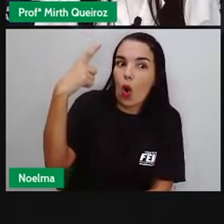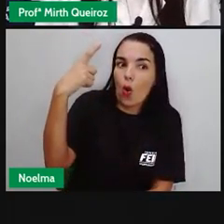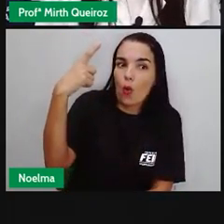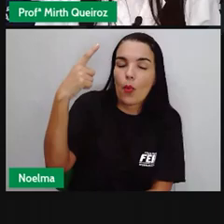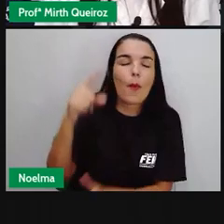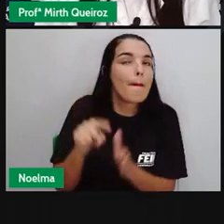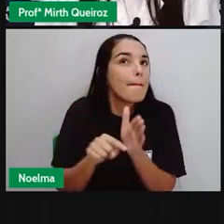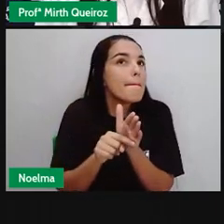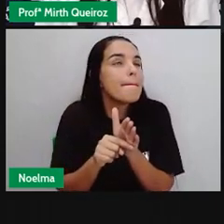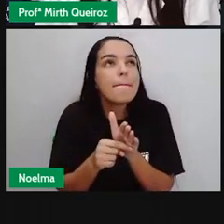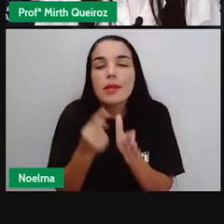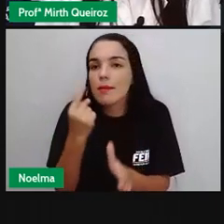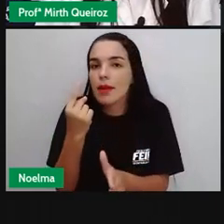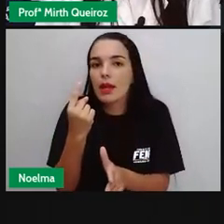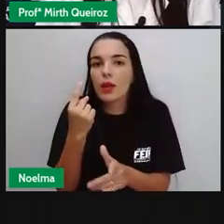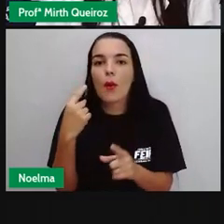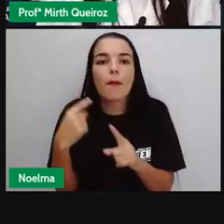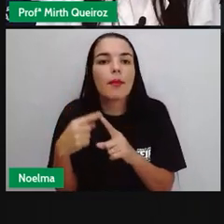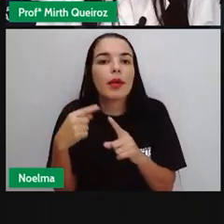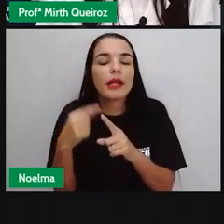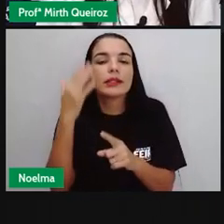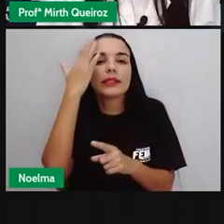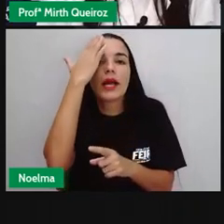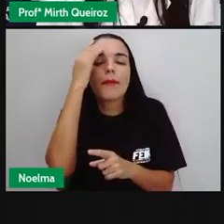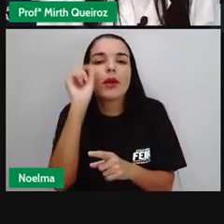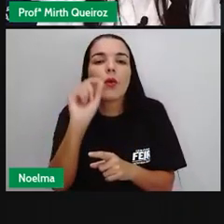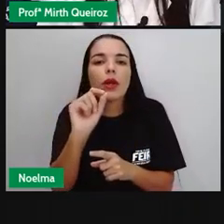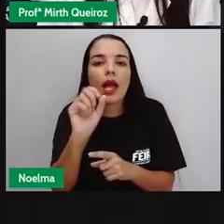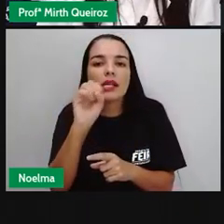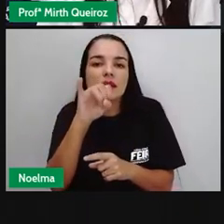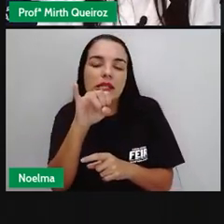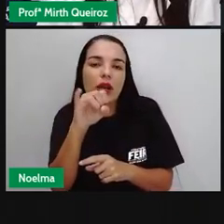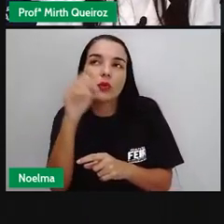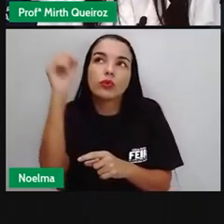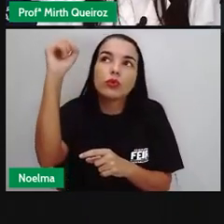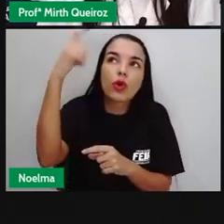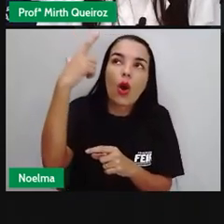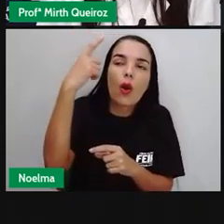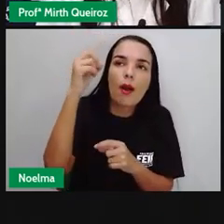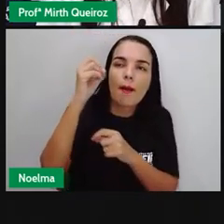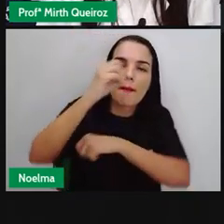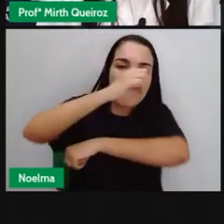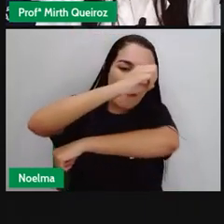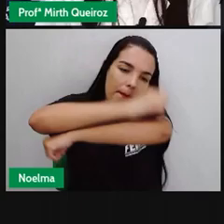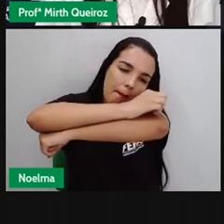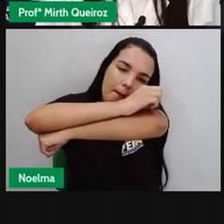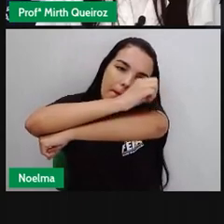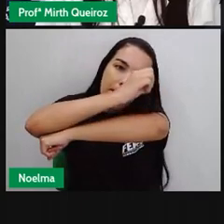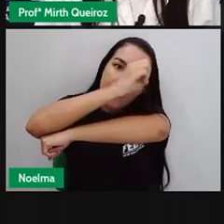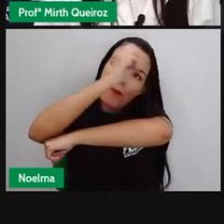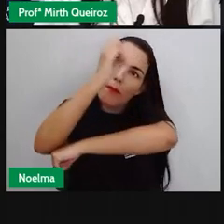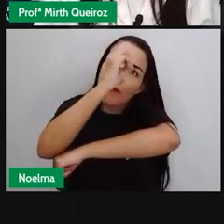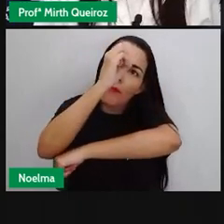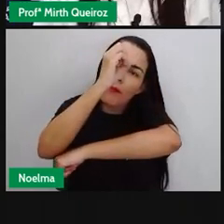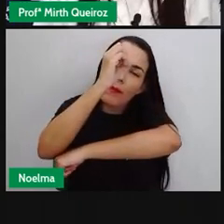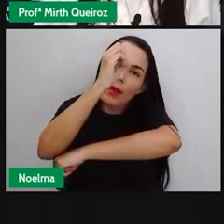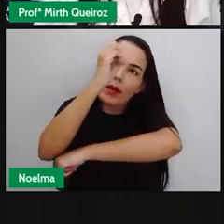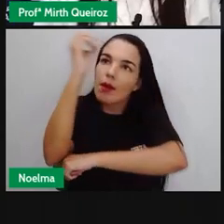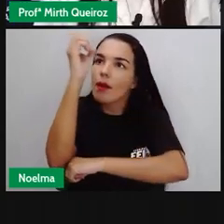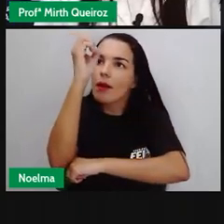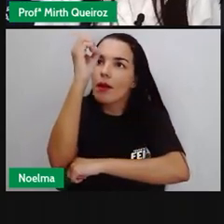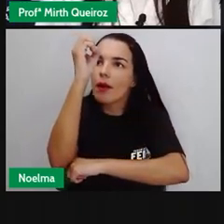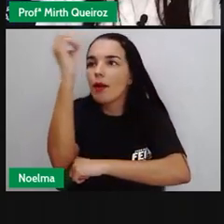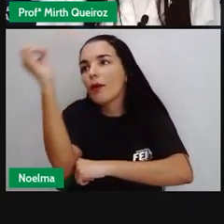sombra, né? Em relação ao sol Eles sabiam qual era o horário ali Do dia, certo? E